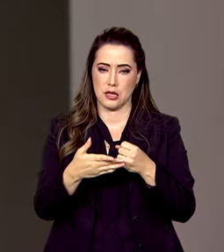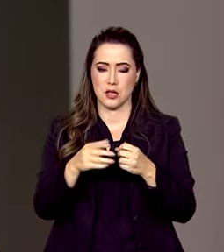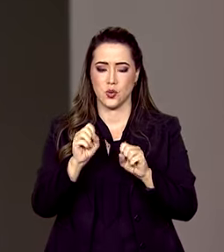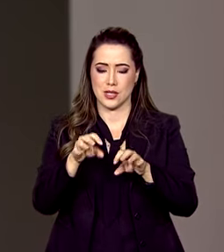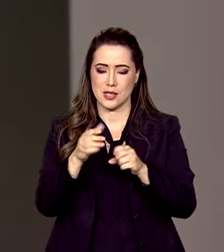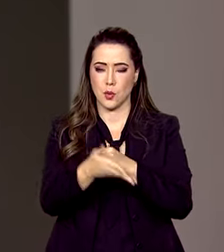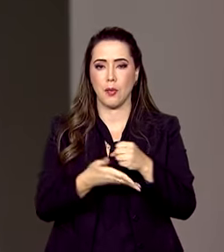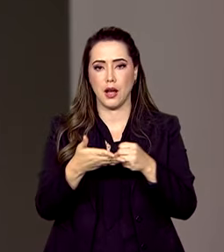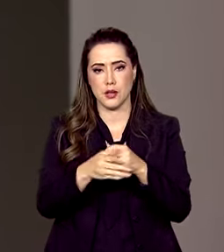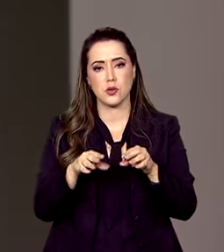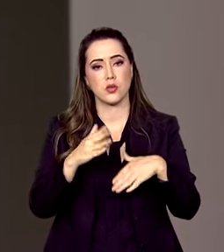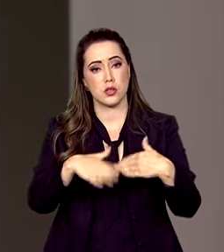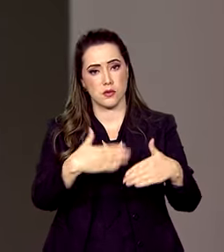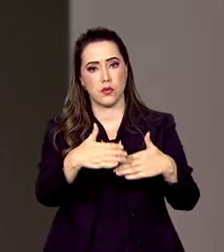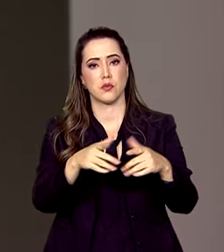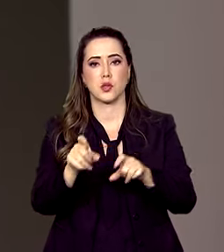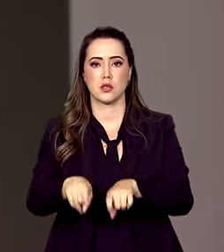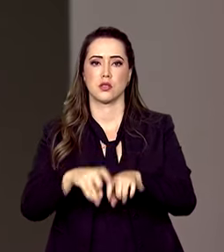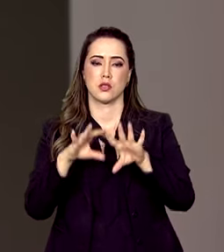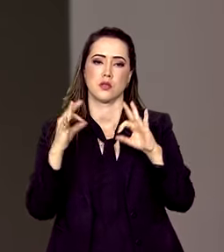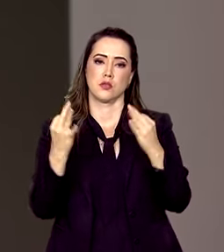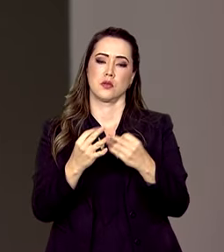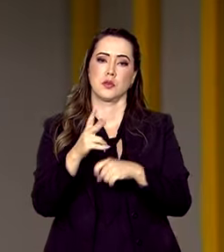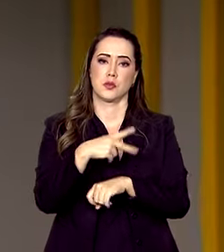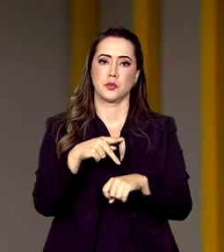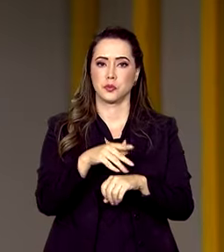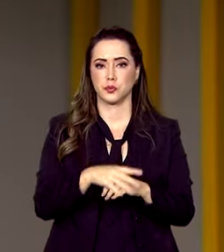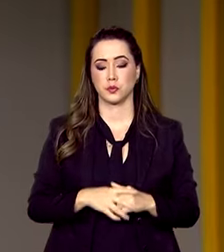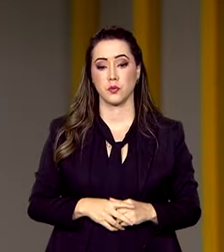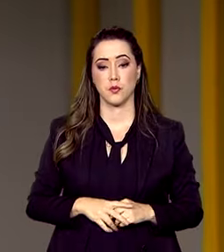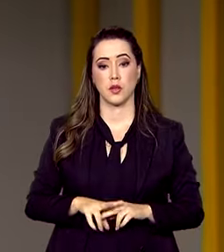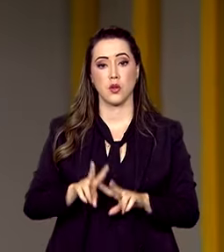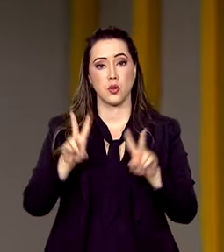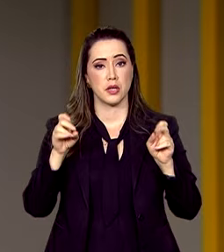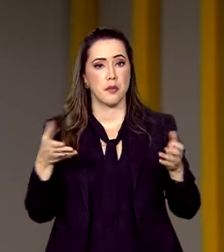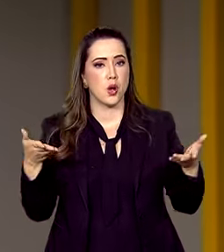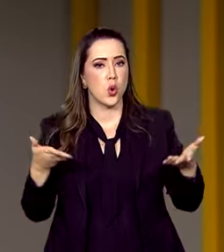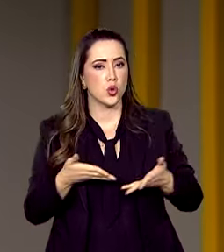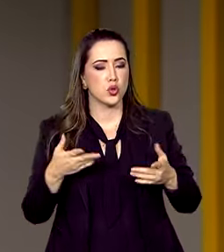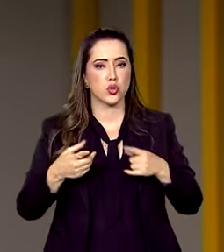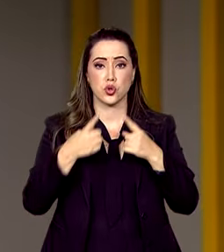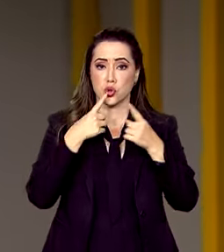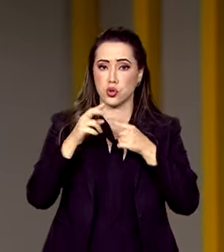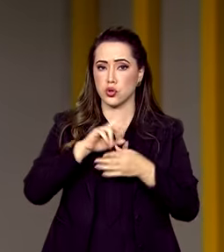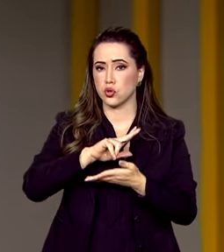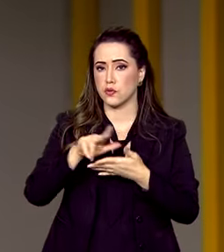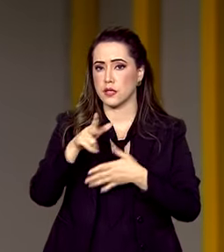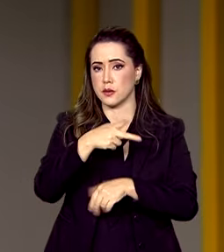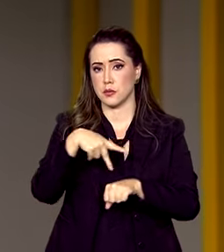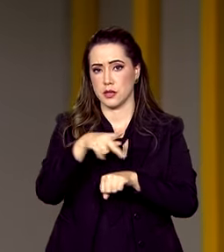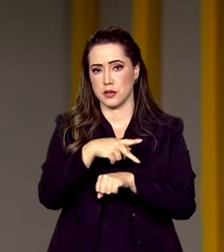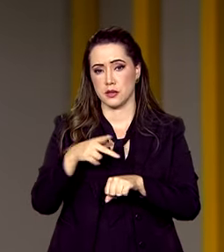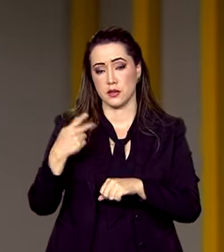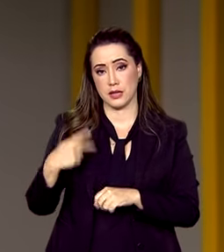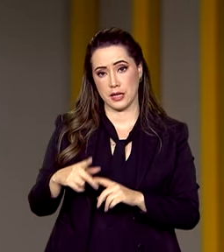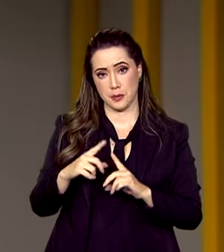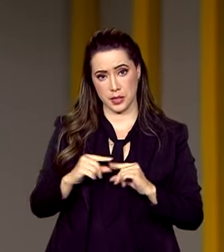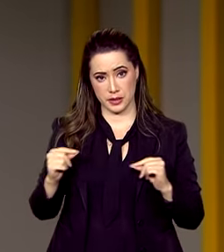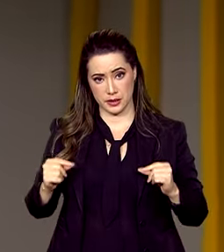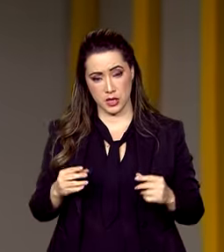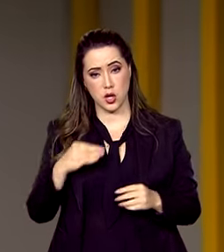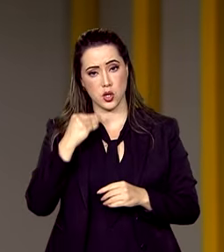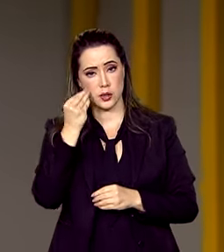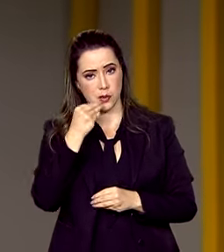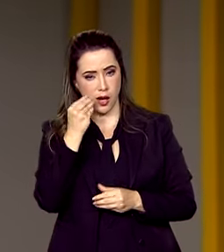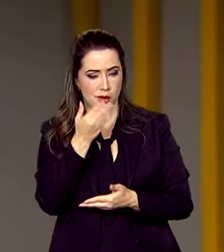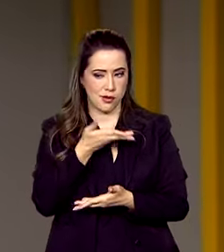para o desenvolvimento da agricultura familiar no país. O assunto foi discutido hoje por diversos países aqui em Brasília que